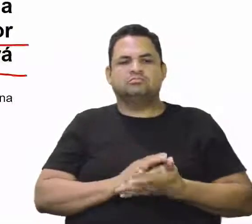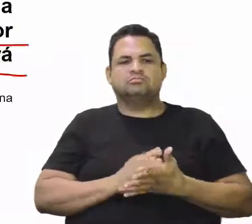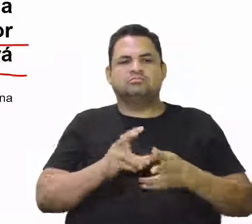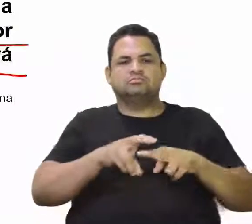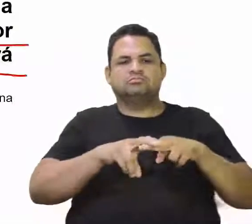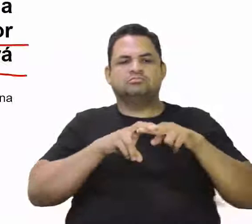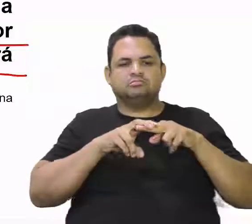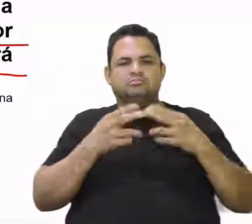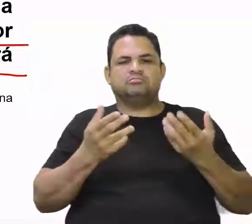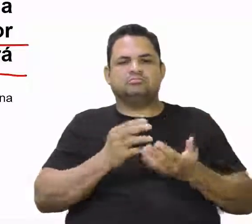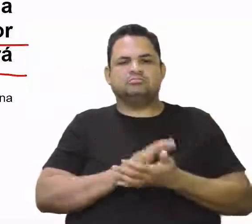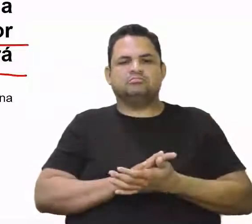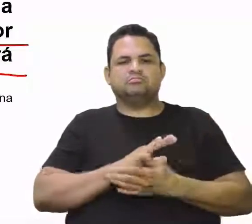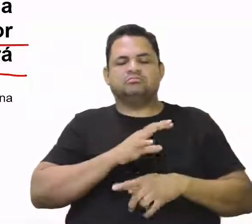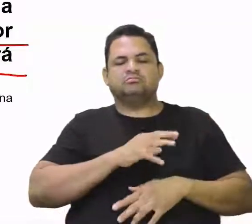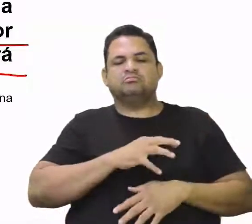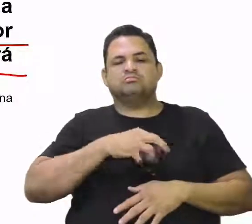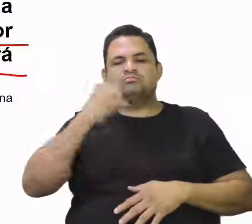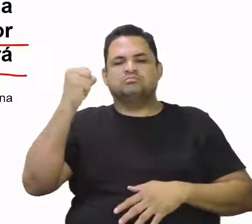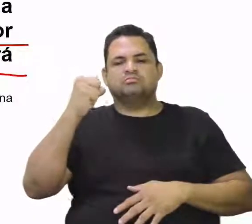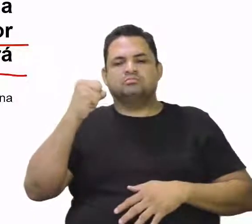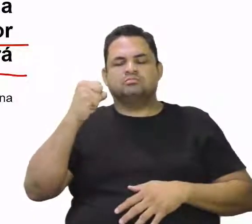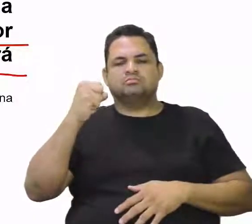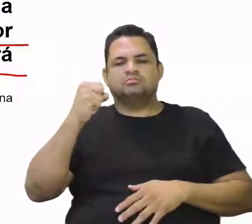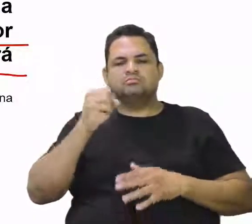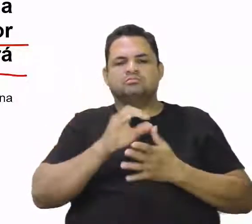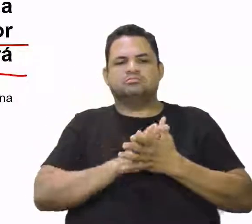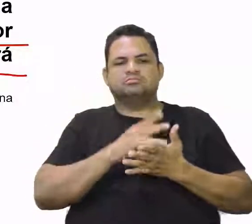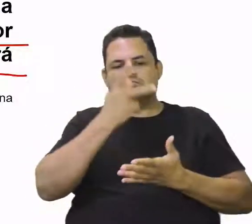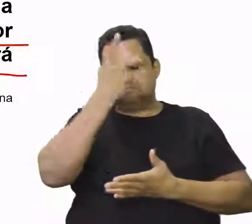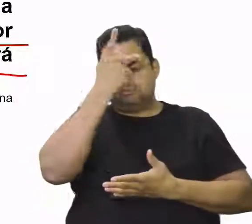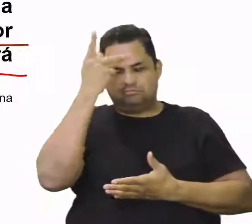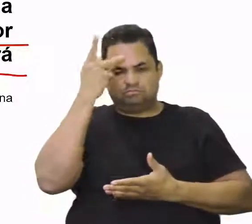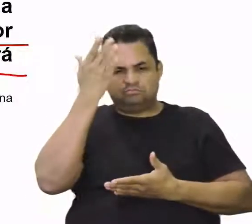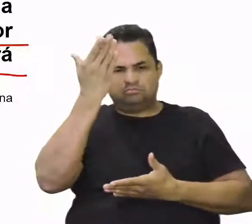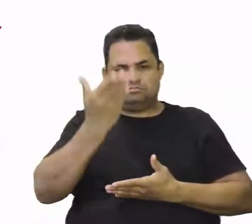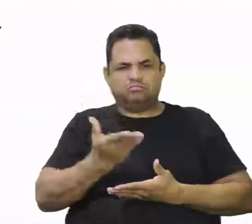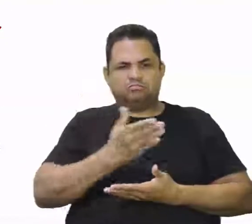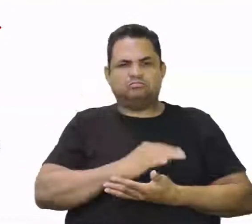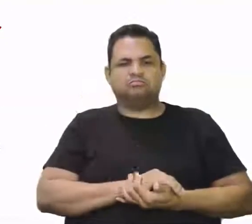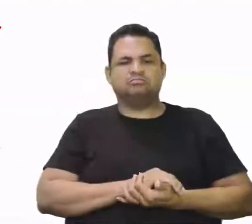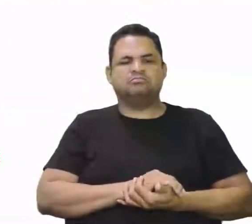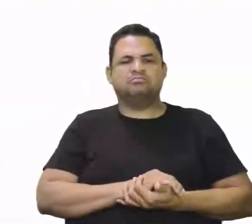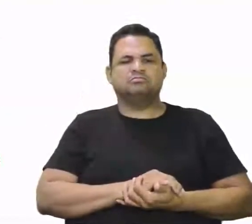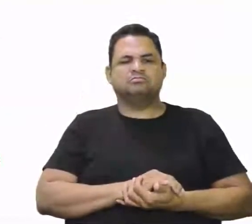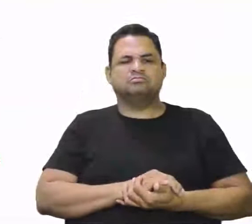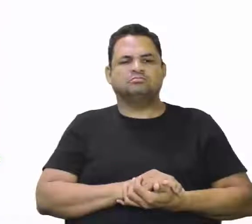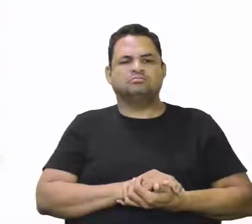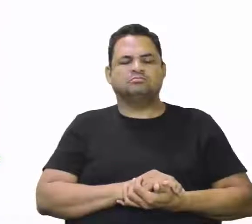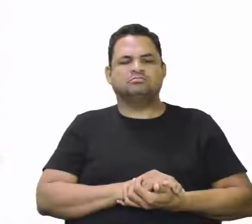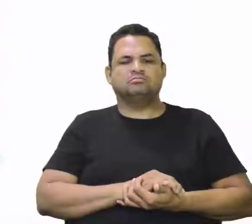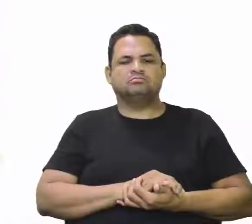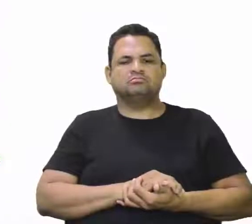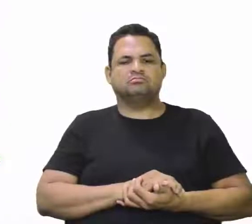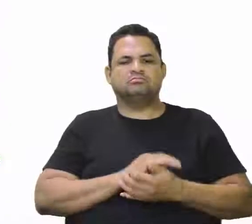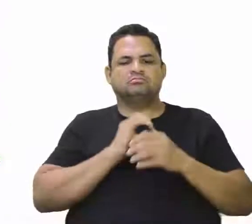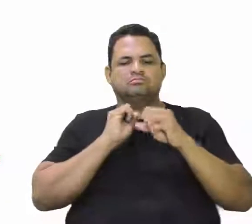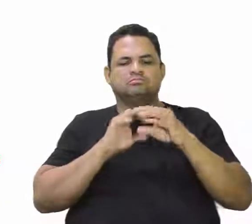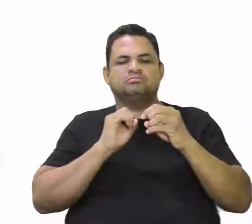ele fala lá em salvar essa gente, que seria através da